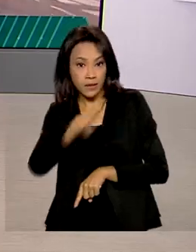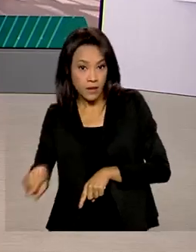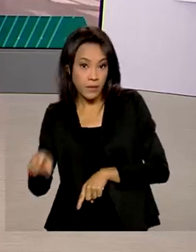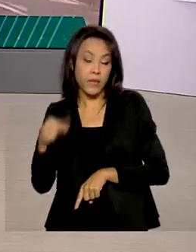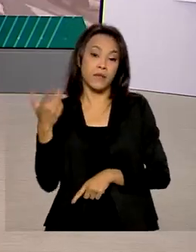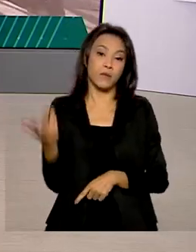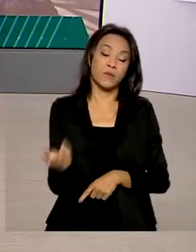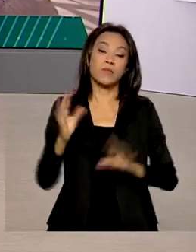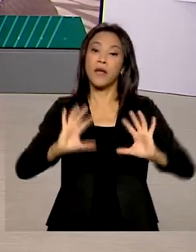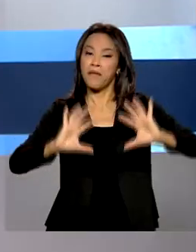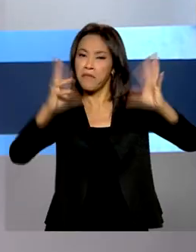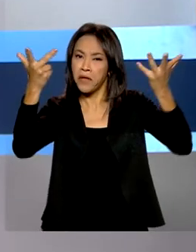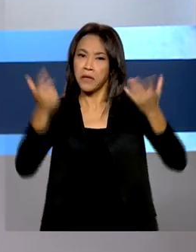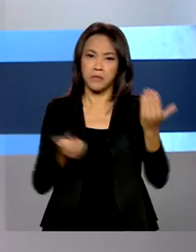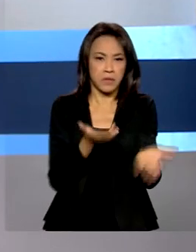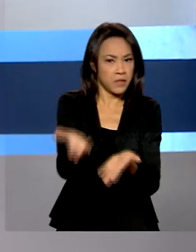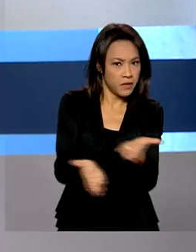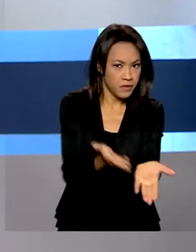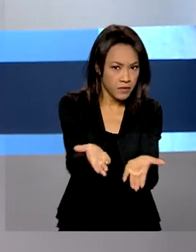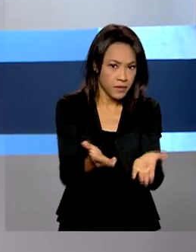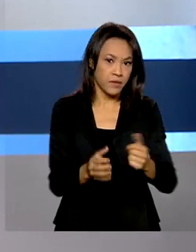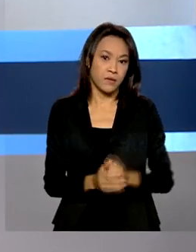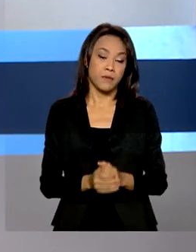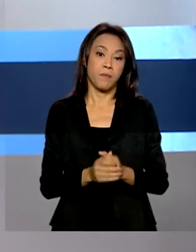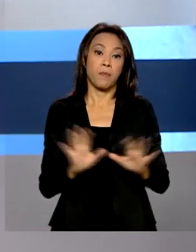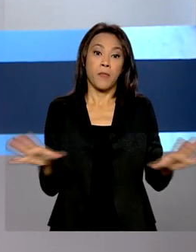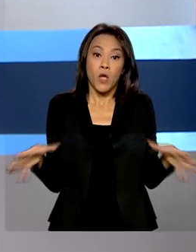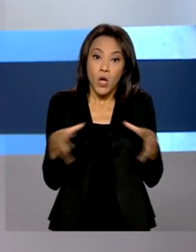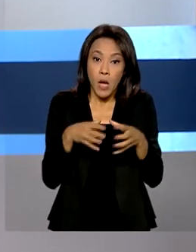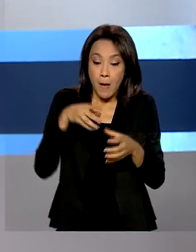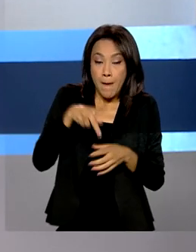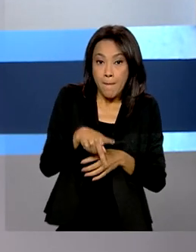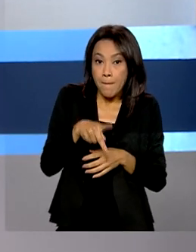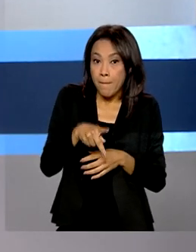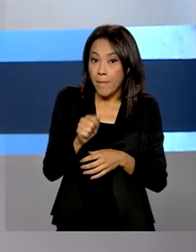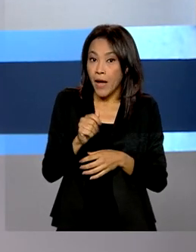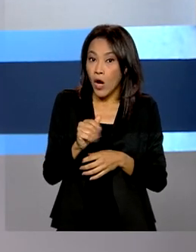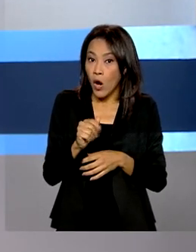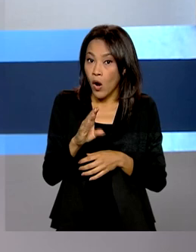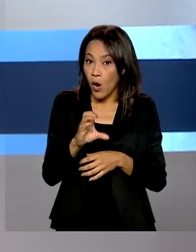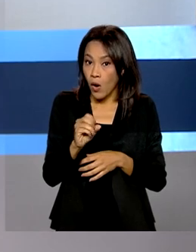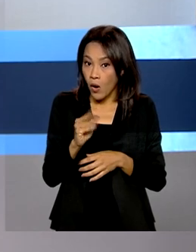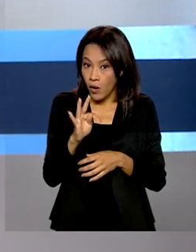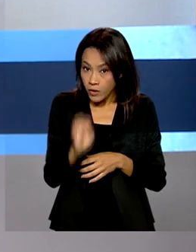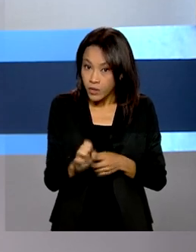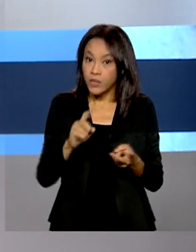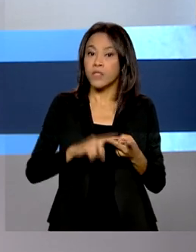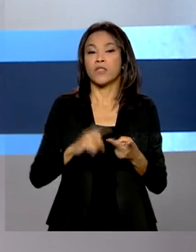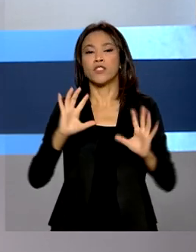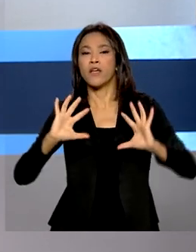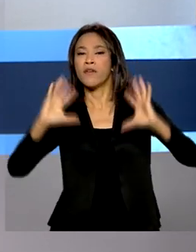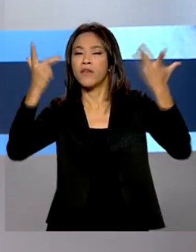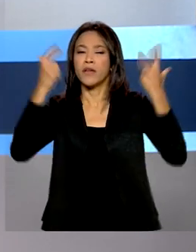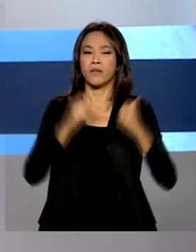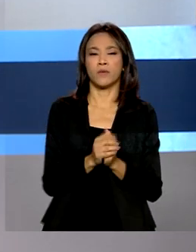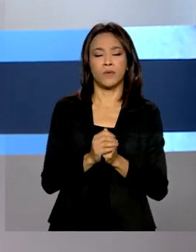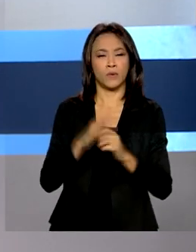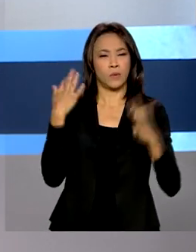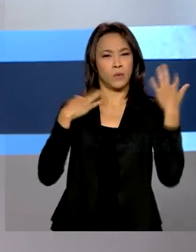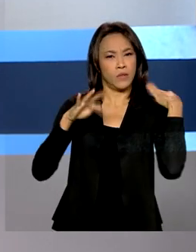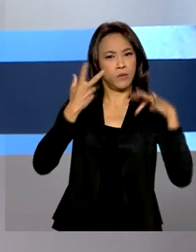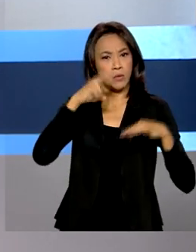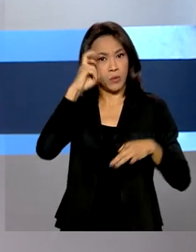reservas e de eventos. Para pacotes, eventos ou ingressos nas áreas de turismo e cultura que precisaram ser